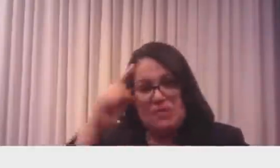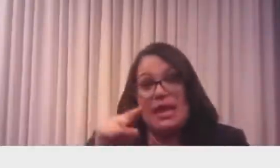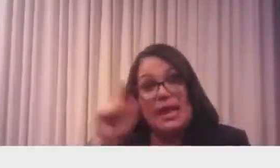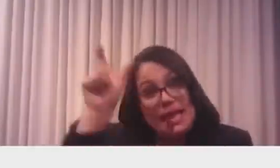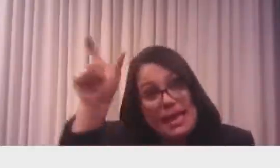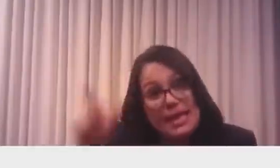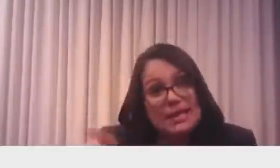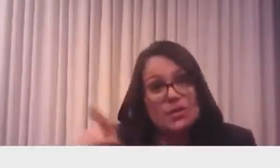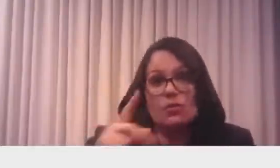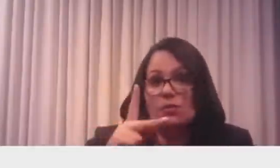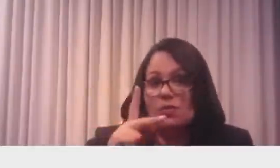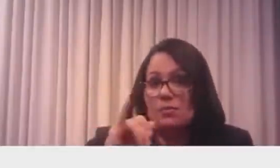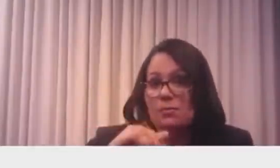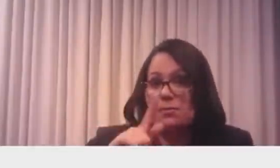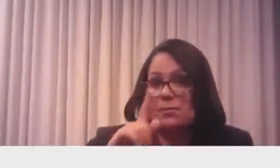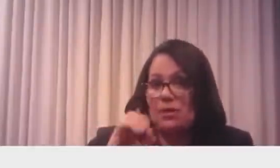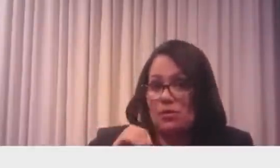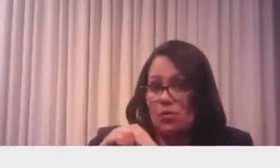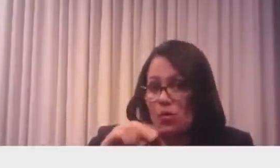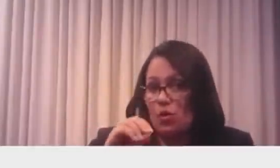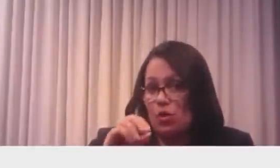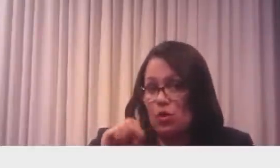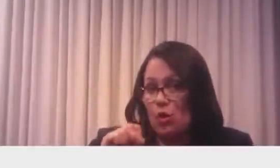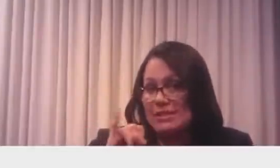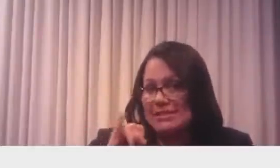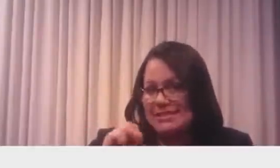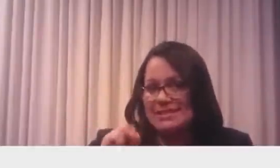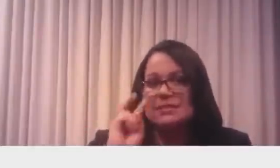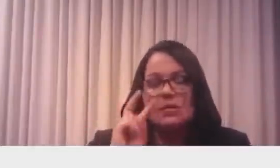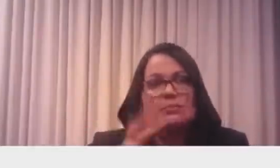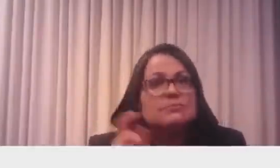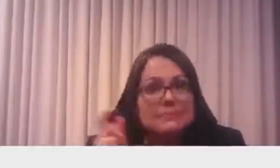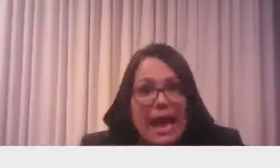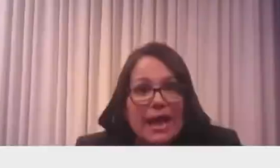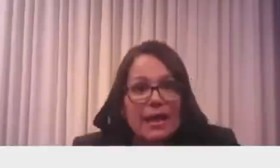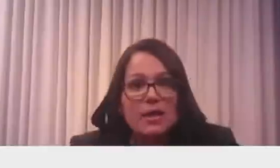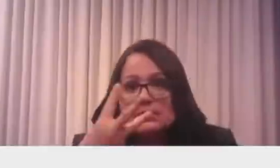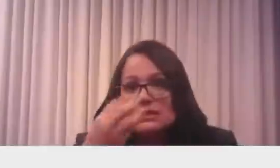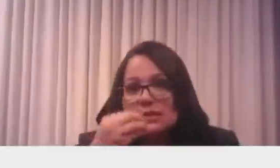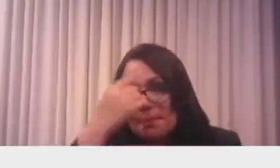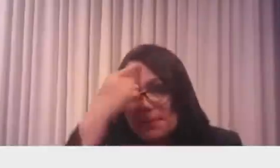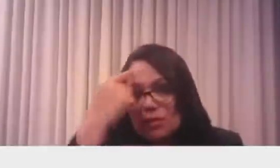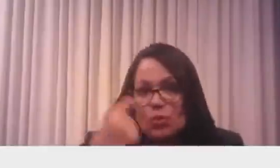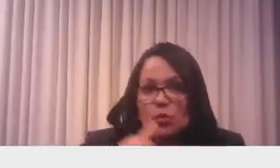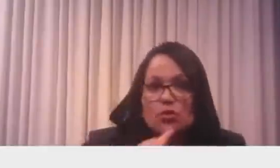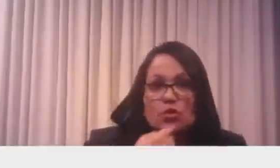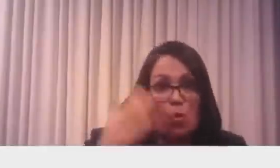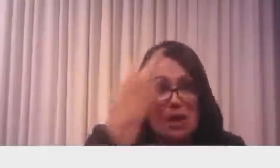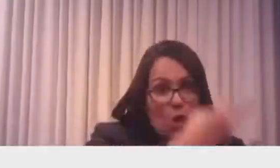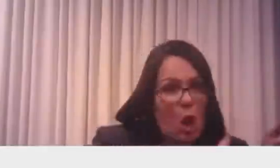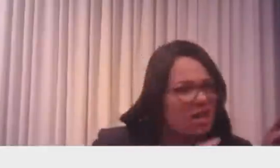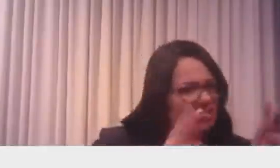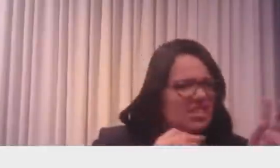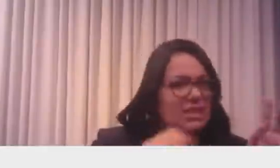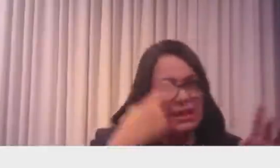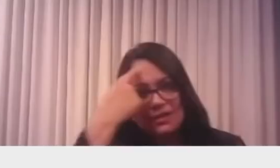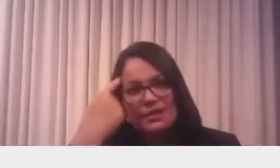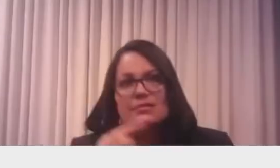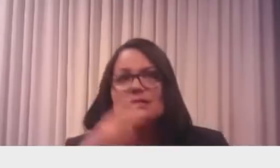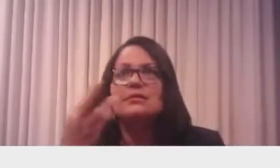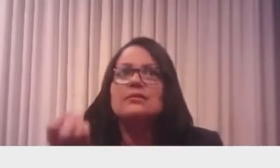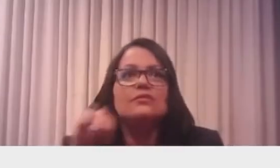Viz é um programa que sempre que eu posso, eu assisto, né? Meia hora por dia, eu assisto de duas horas. Sempre informações